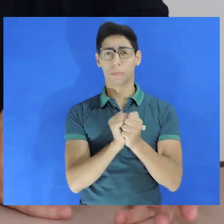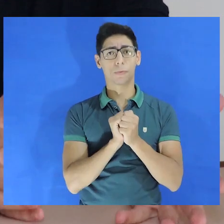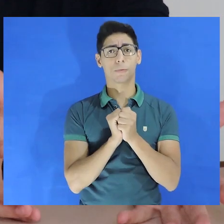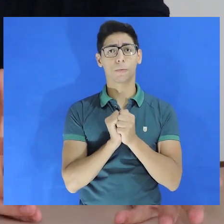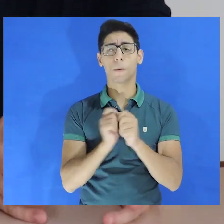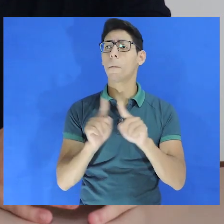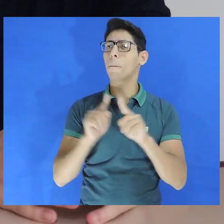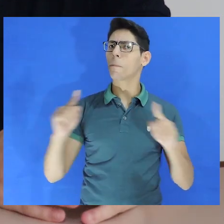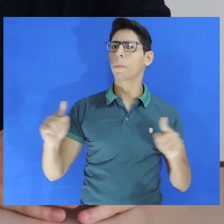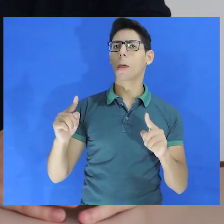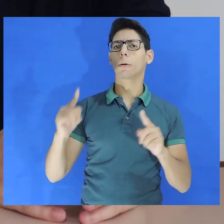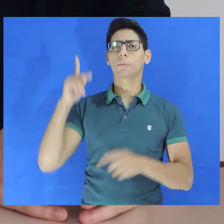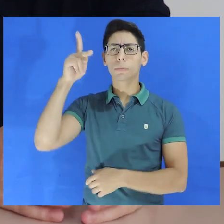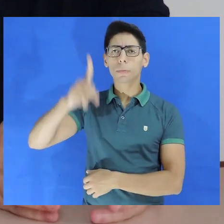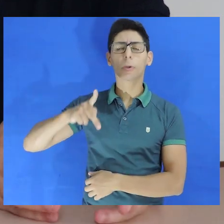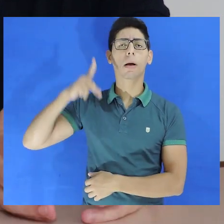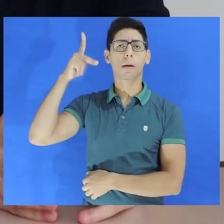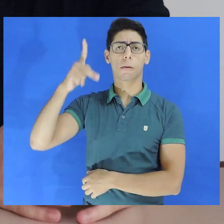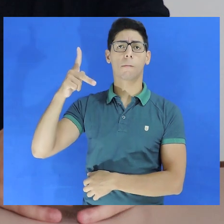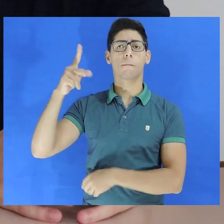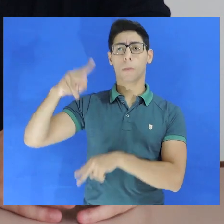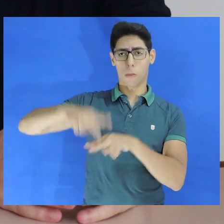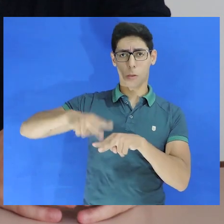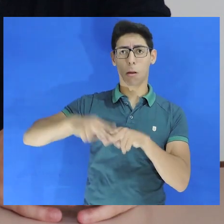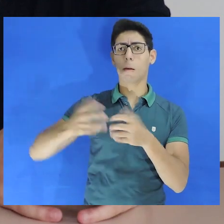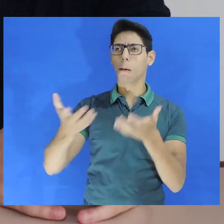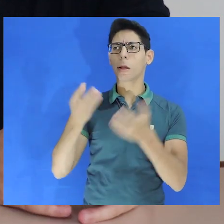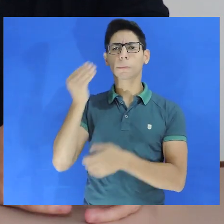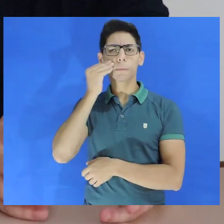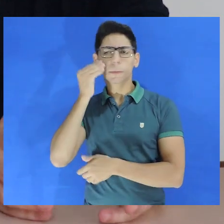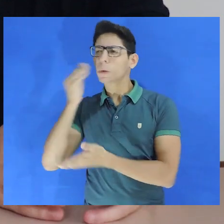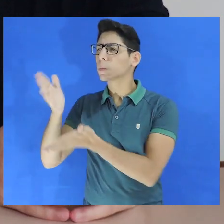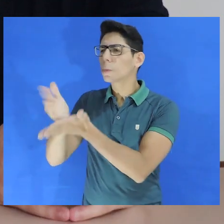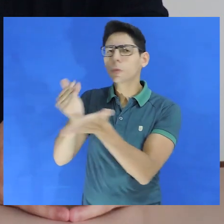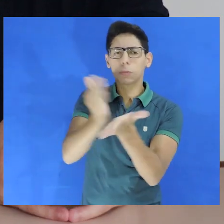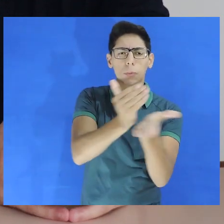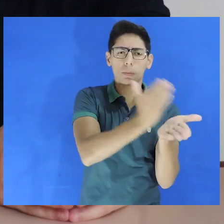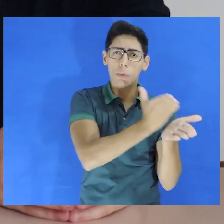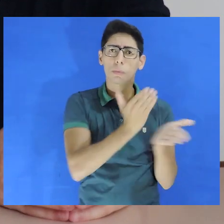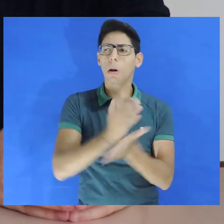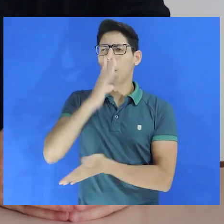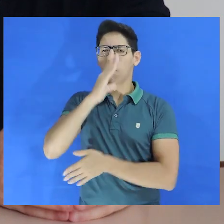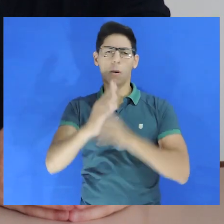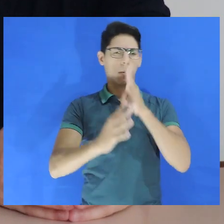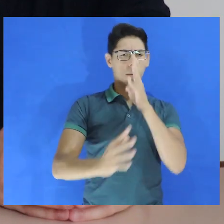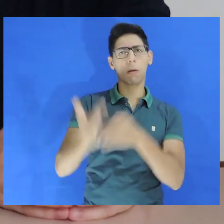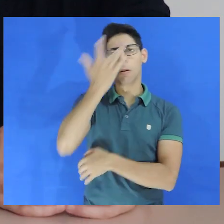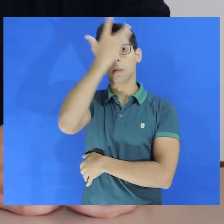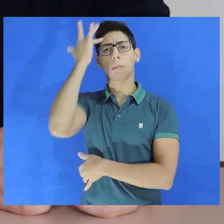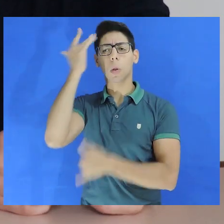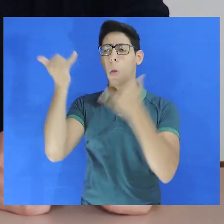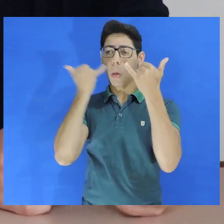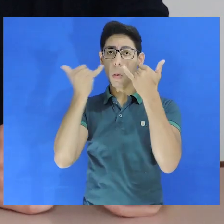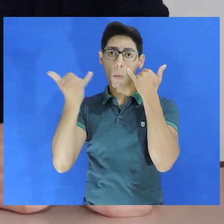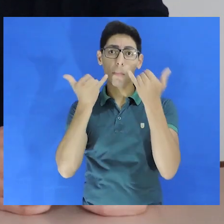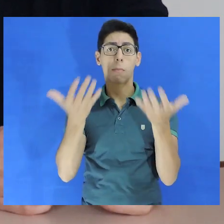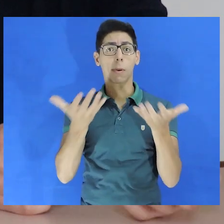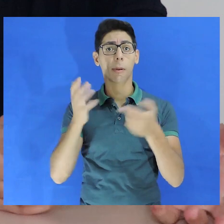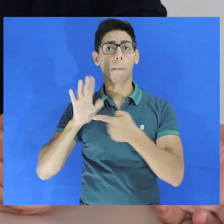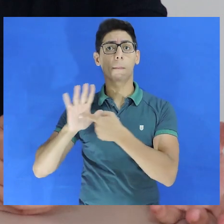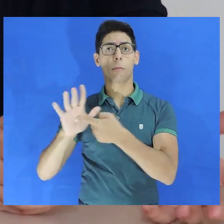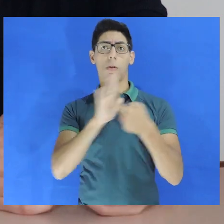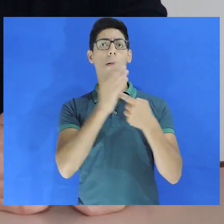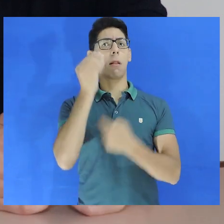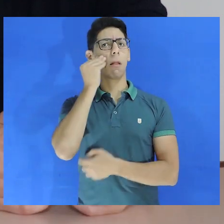E a Pastoral Carcerária tem buscado coletar determinadas denúncias das pessoas e buscado